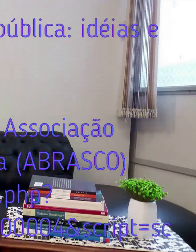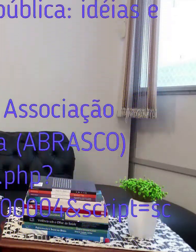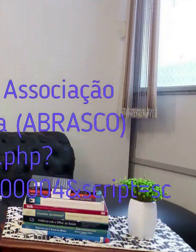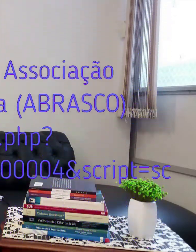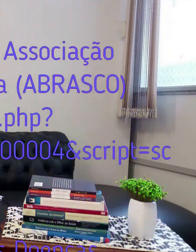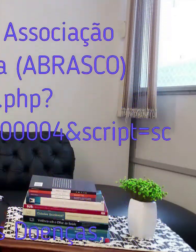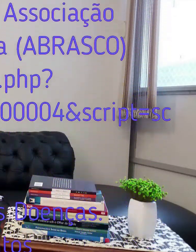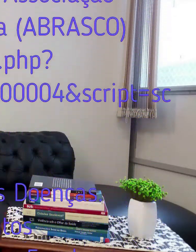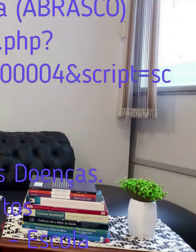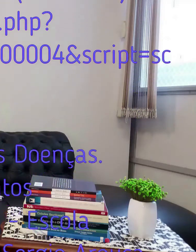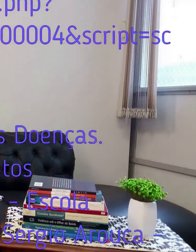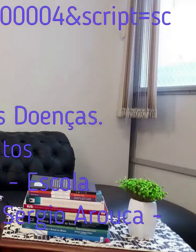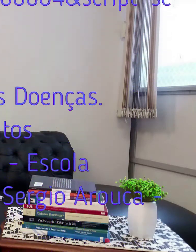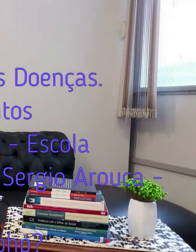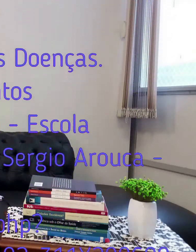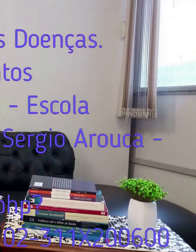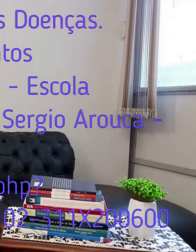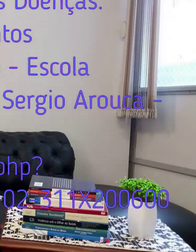Tchau, tchau!